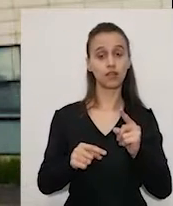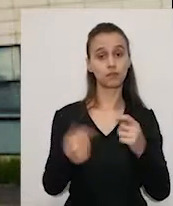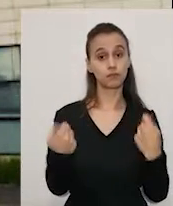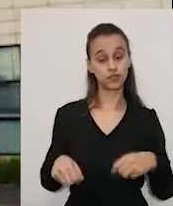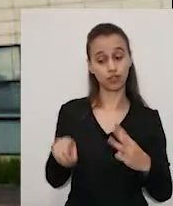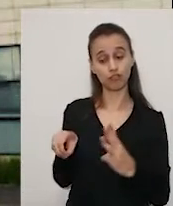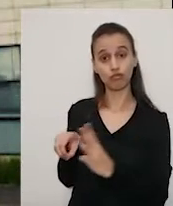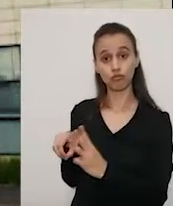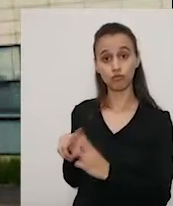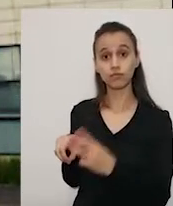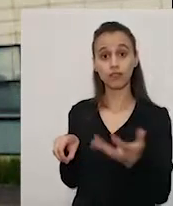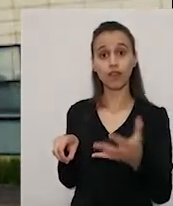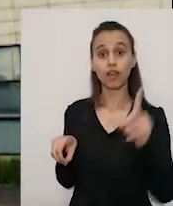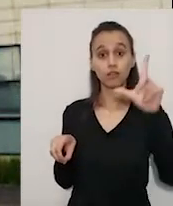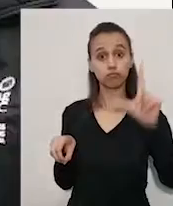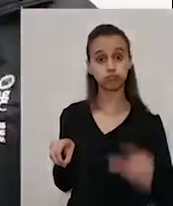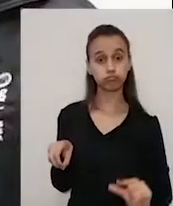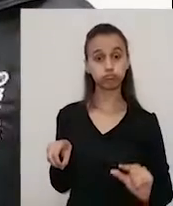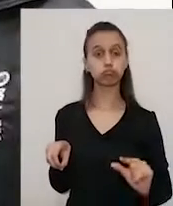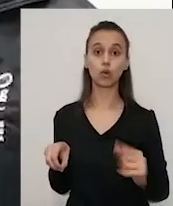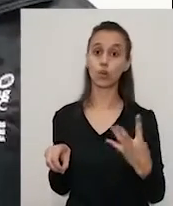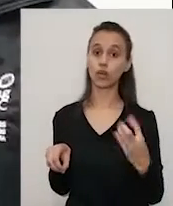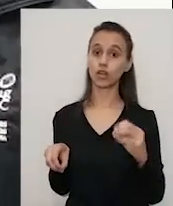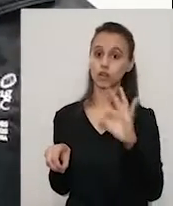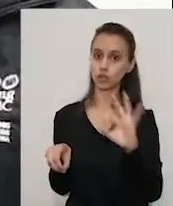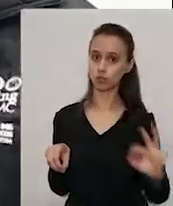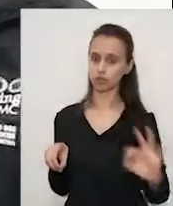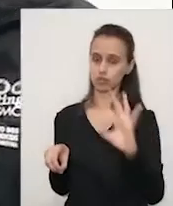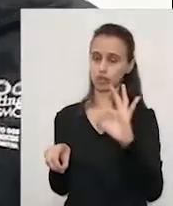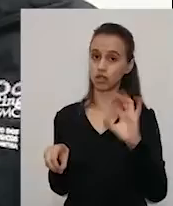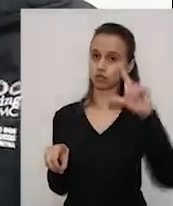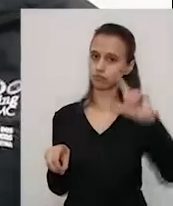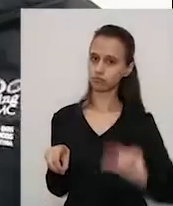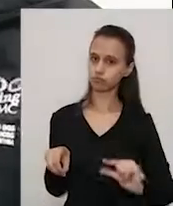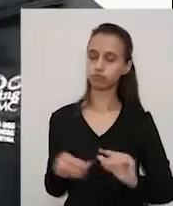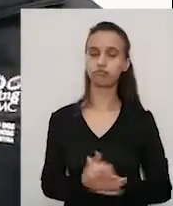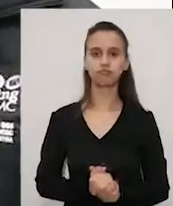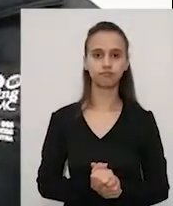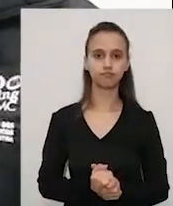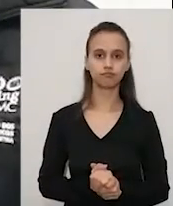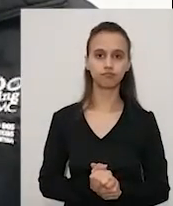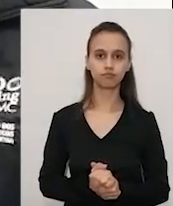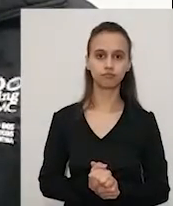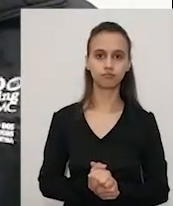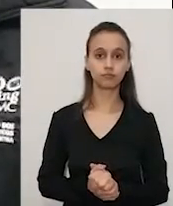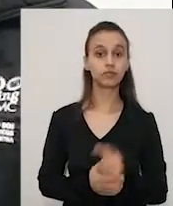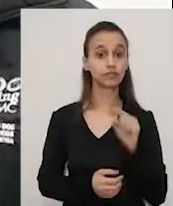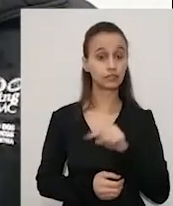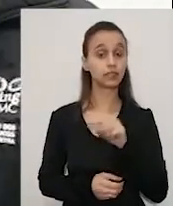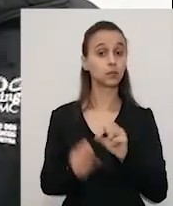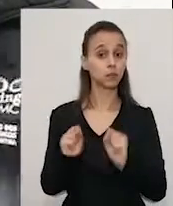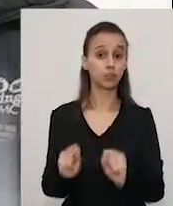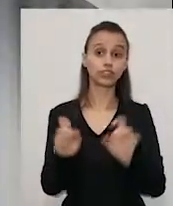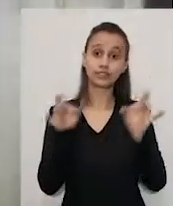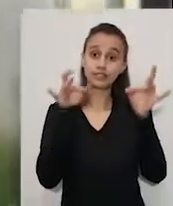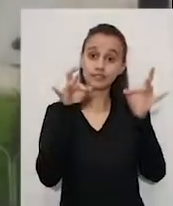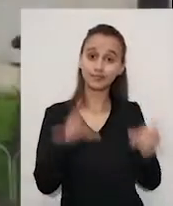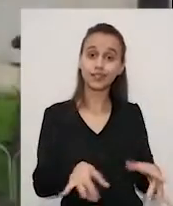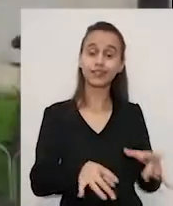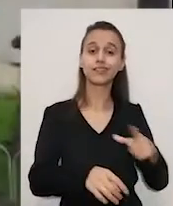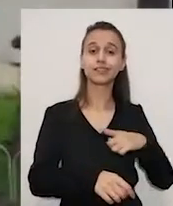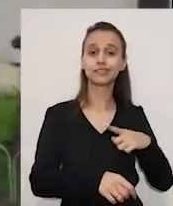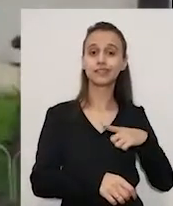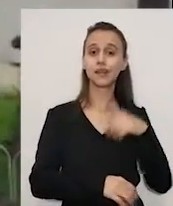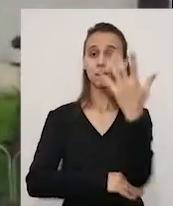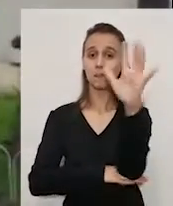uma redução de custo em 40%. É um detalhe aí que pode fazer a empresa abandonar o parque no